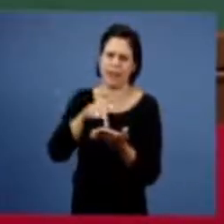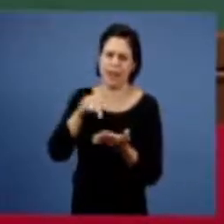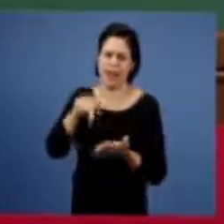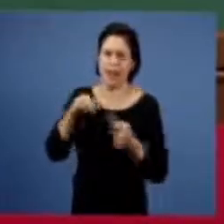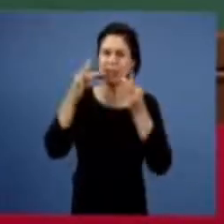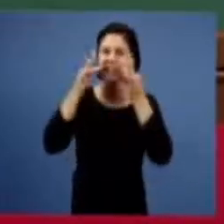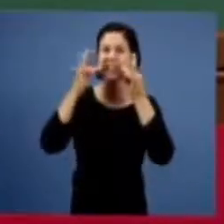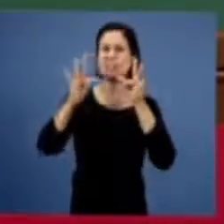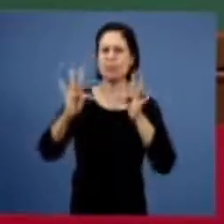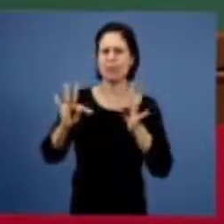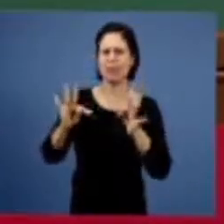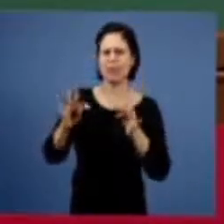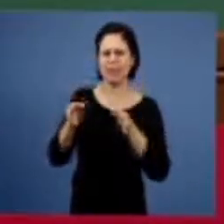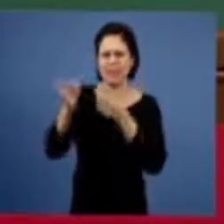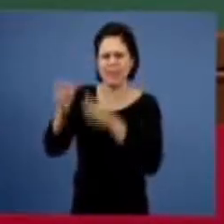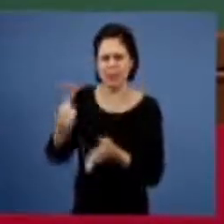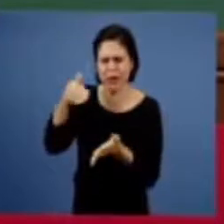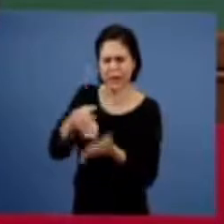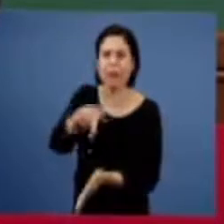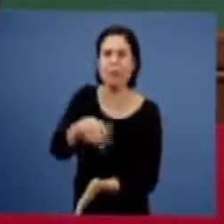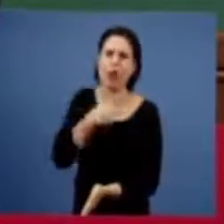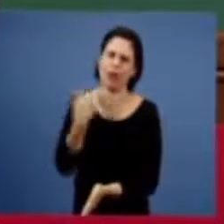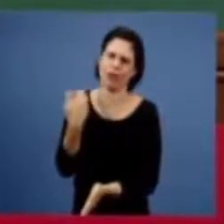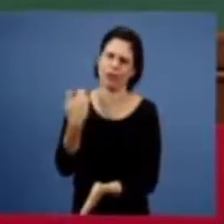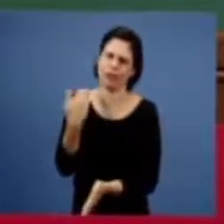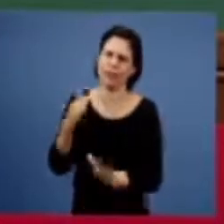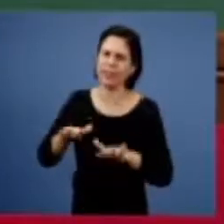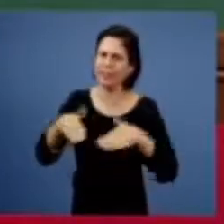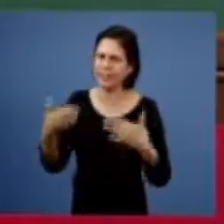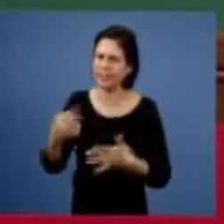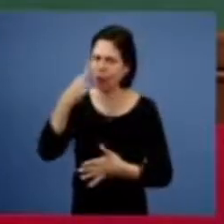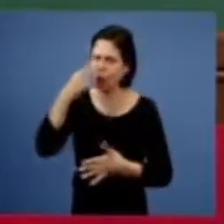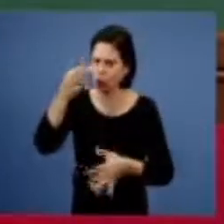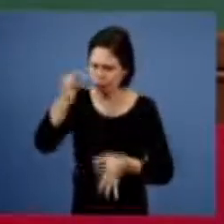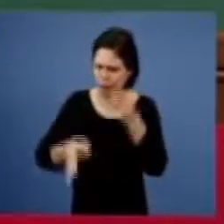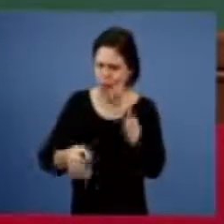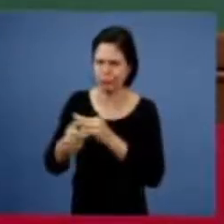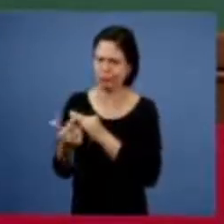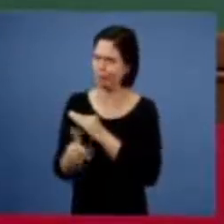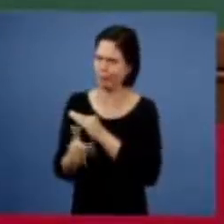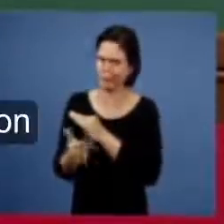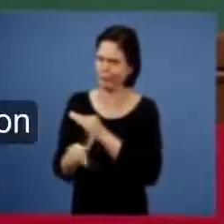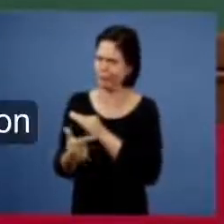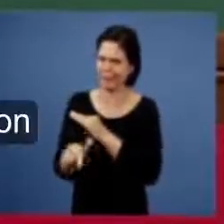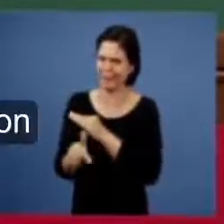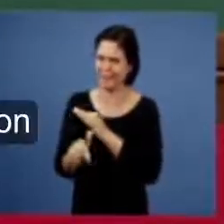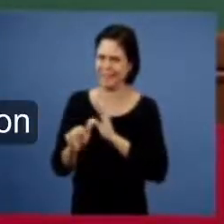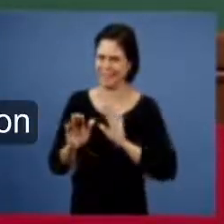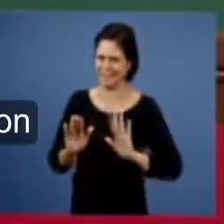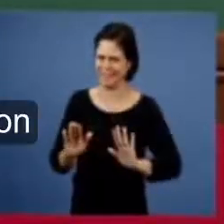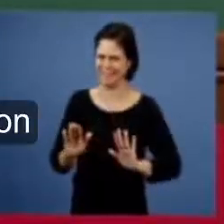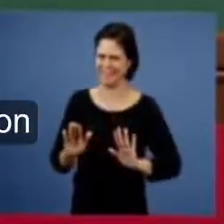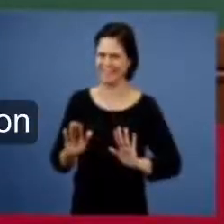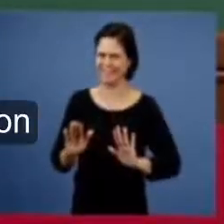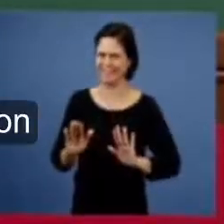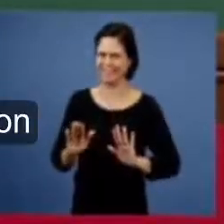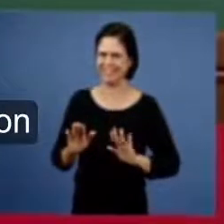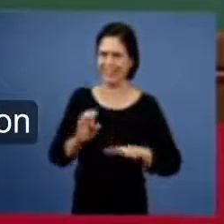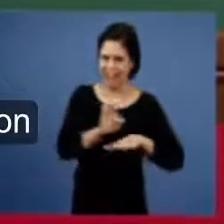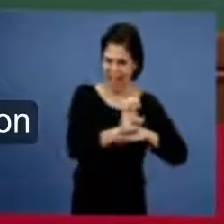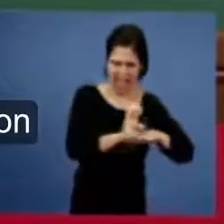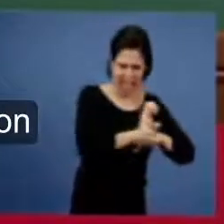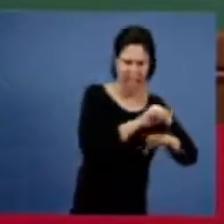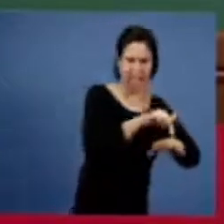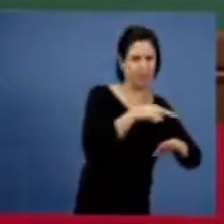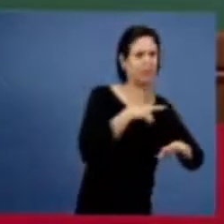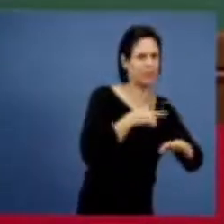testemunho da palavra e pelo fato de ela estar dando testemunho da palavra no primeiro momento em Éfeso